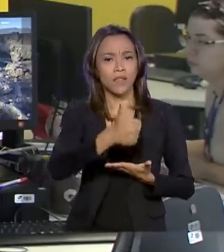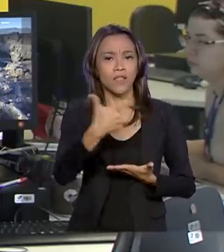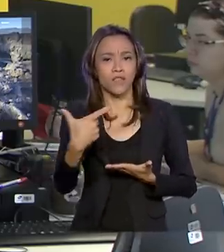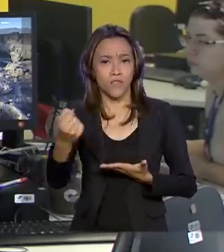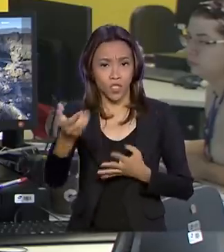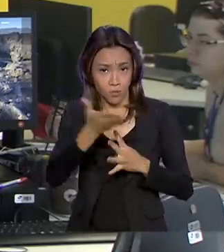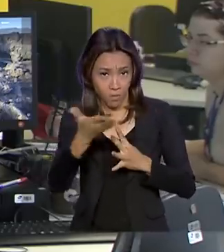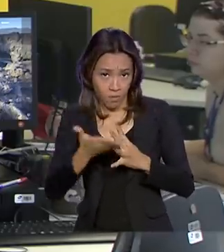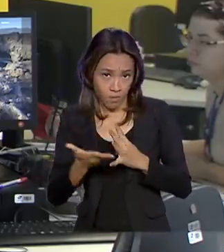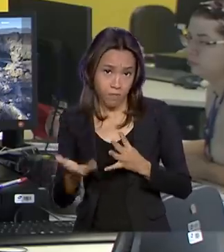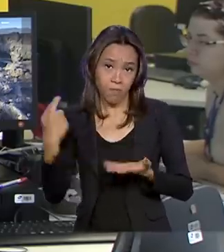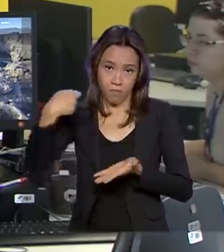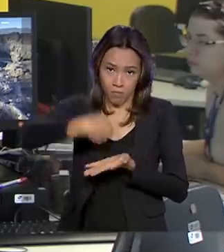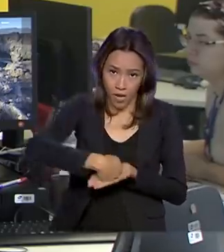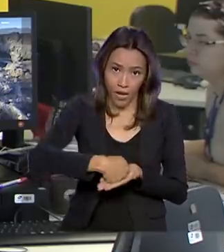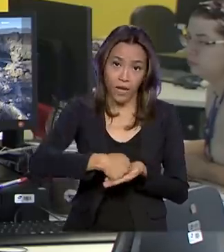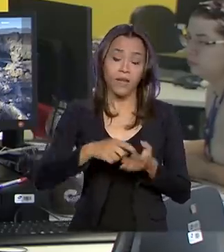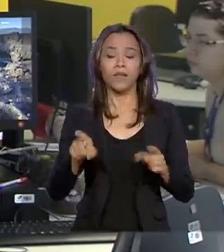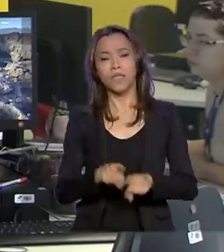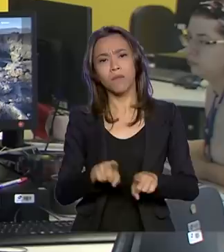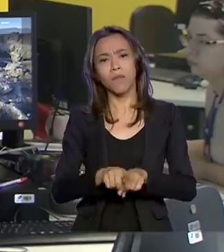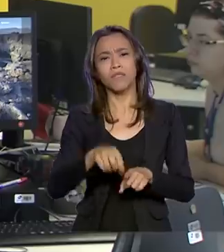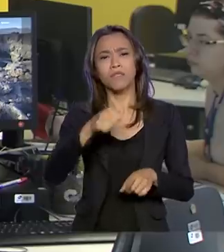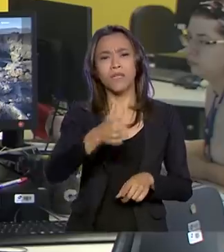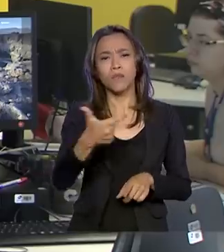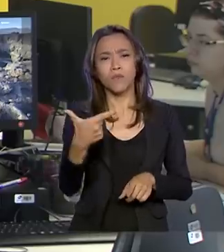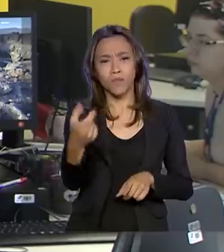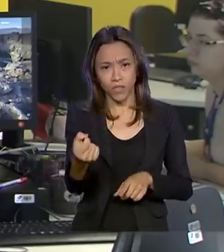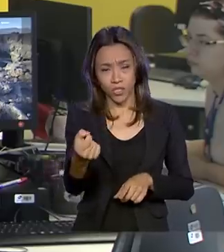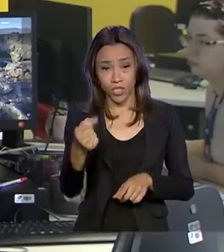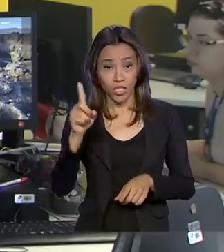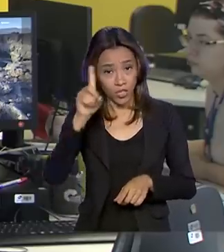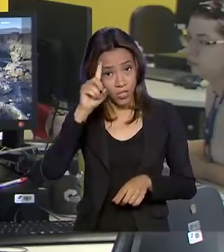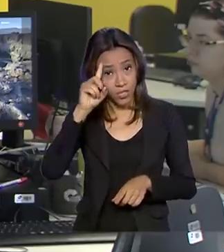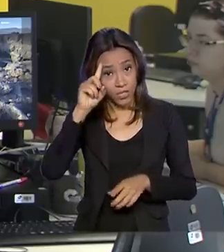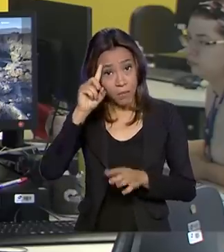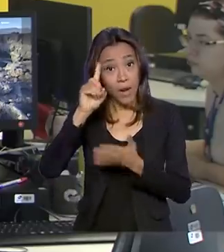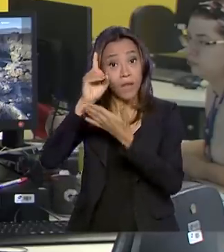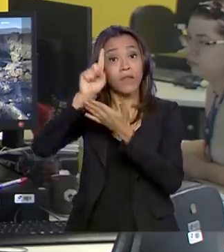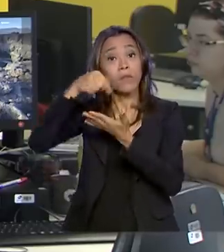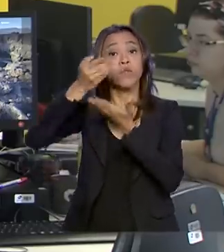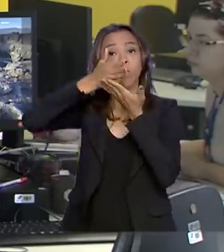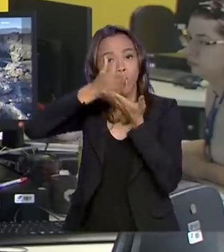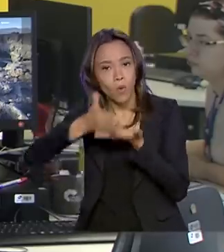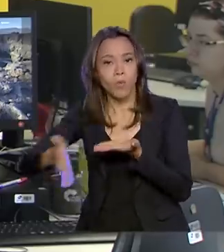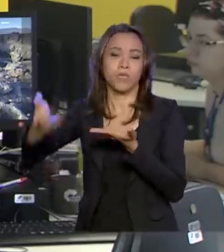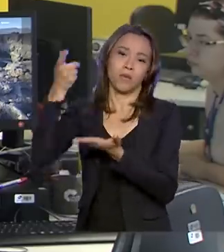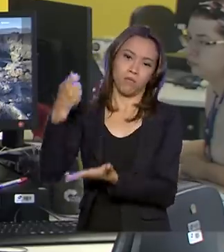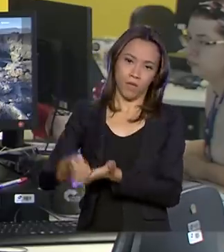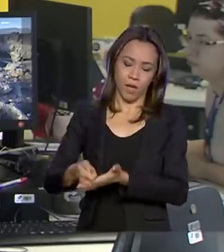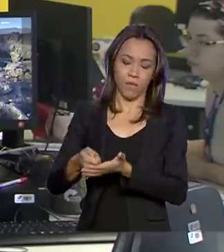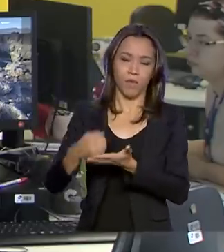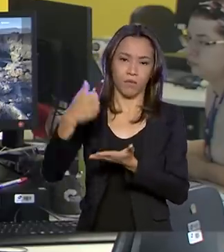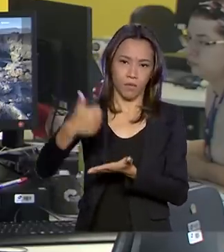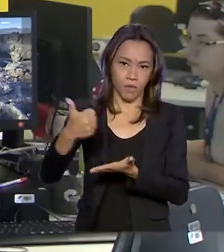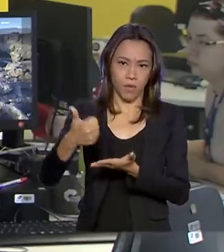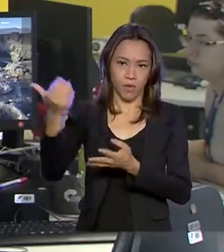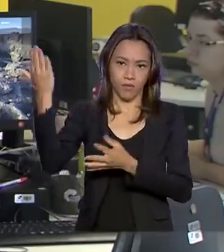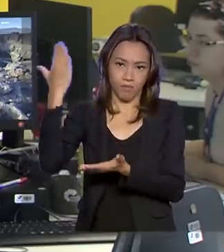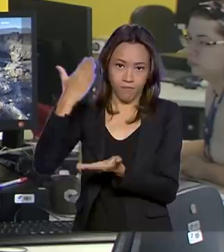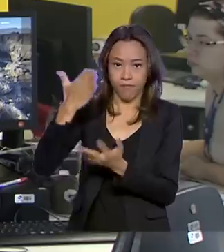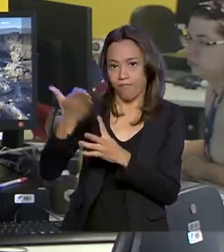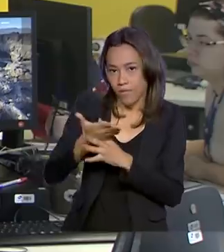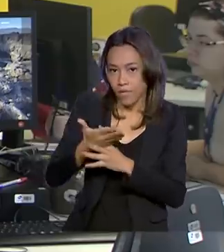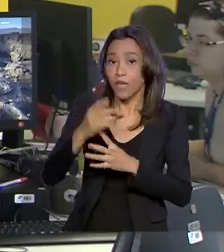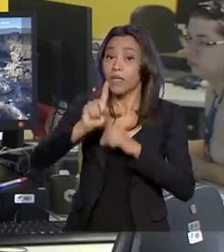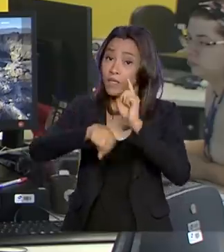além de carência de 180 dias para o pagamento da primeira parcela. No caso da Caixa Econômica, também será possível renegociar os contratos